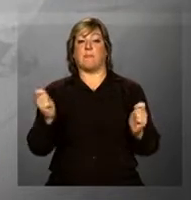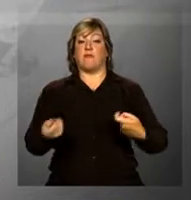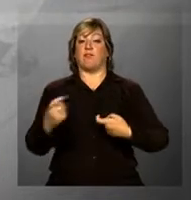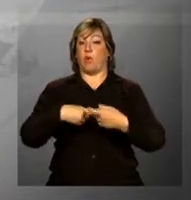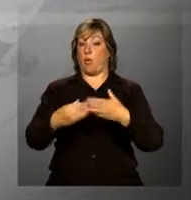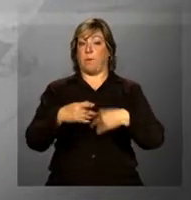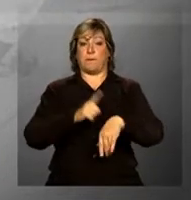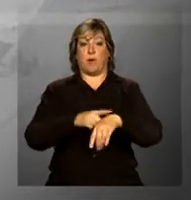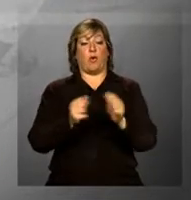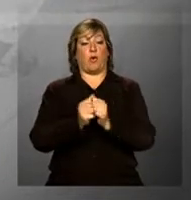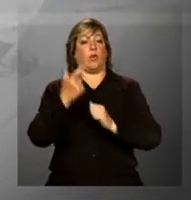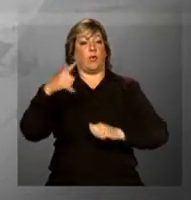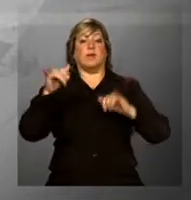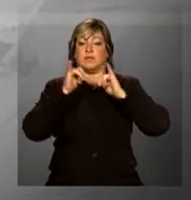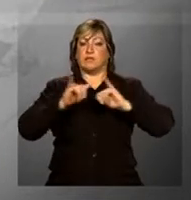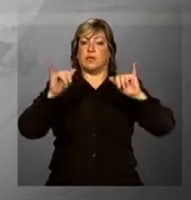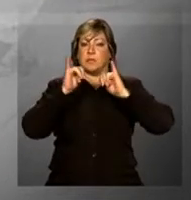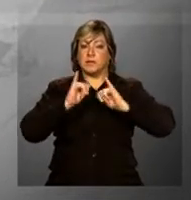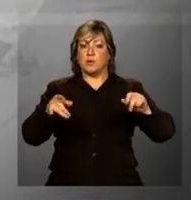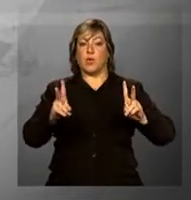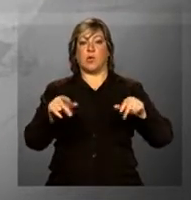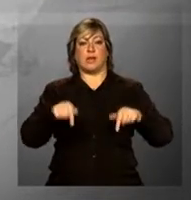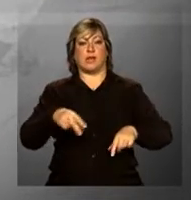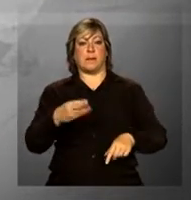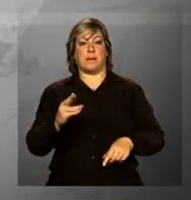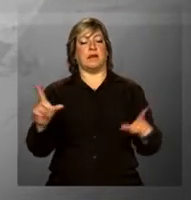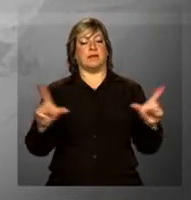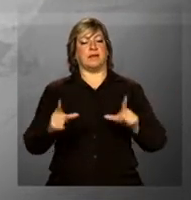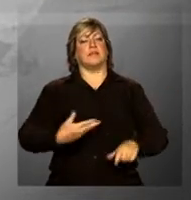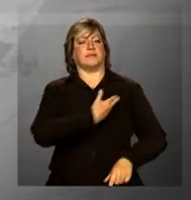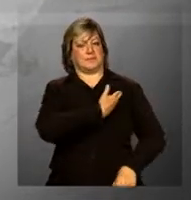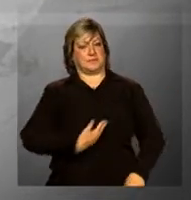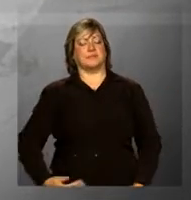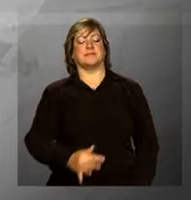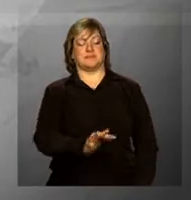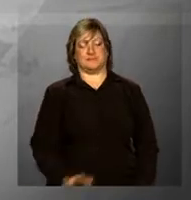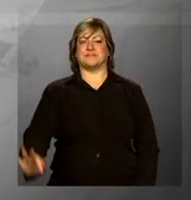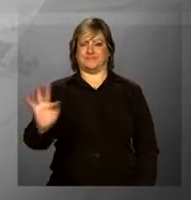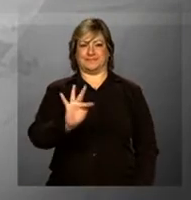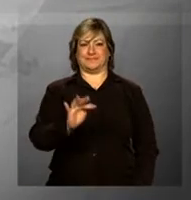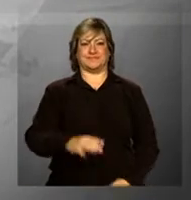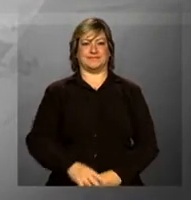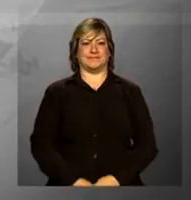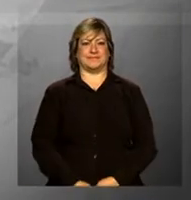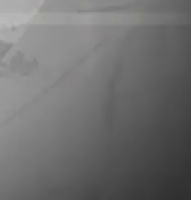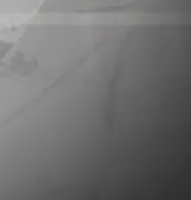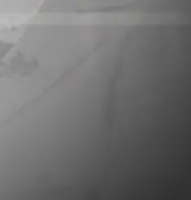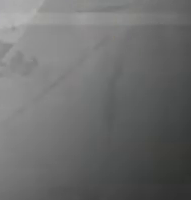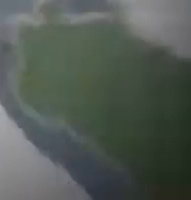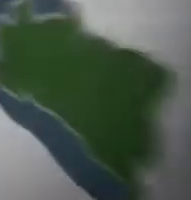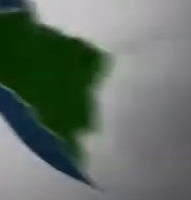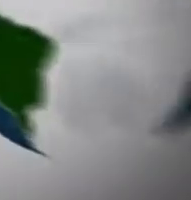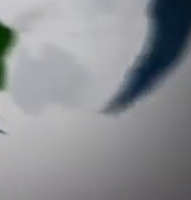podemos voltar a qualquer momento com outras informações. Continue na NBR, a TV do Governo Federal.